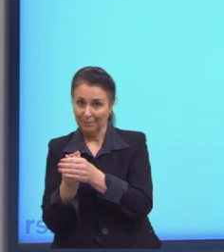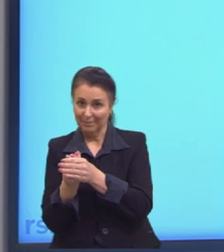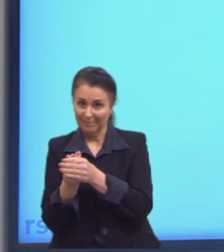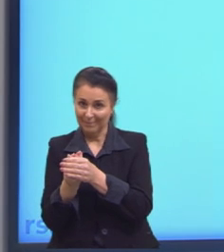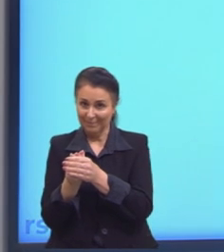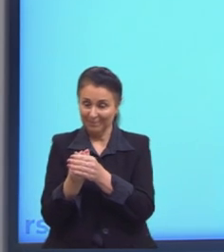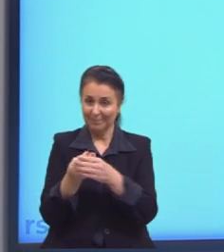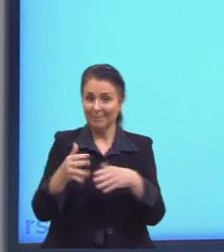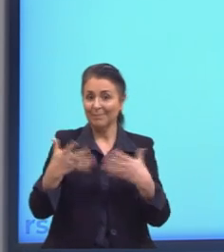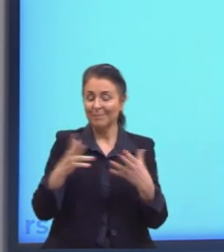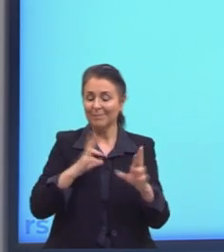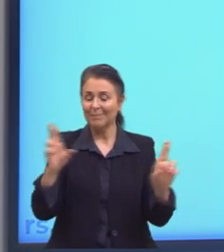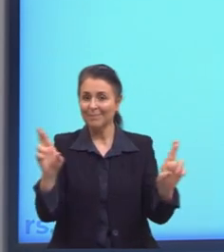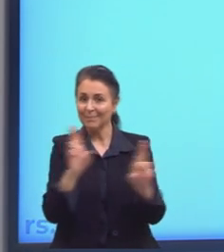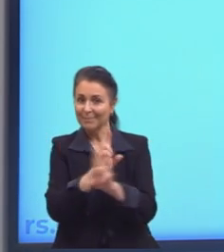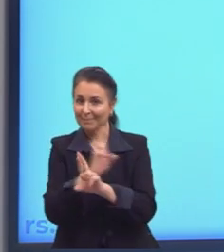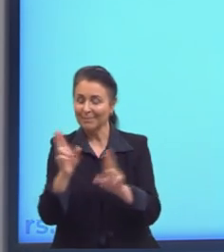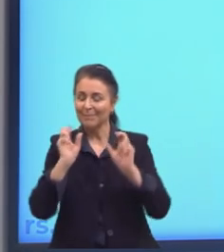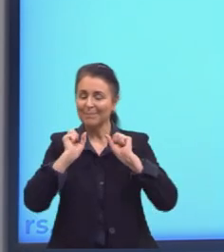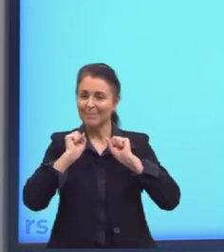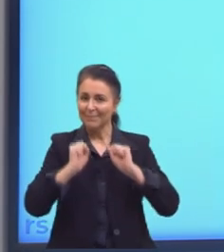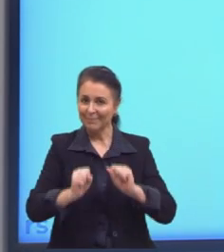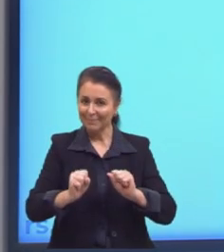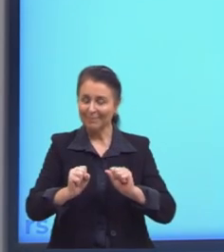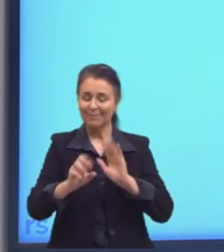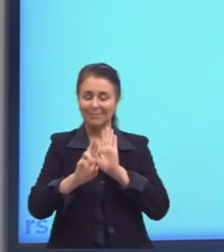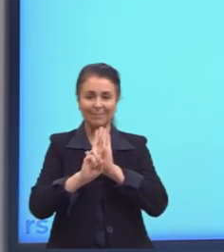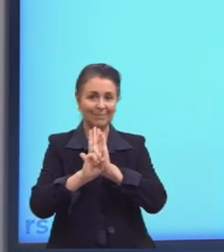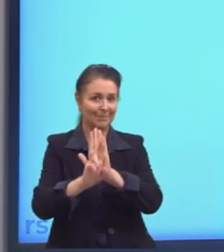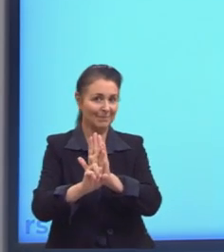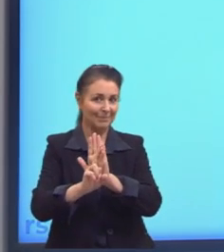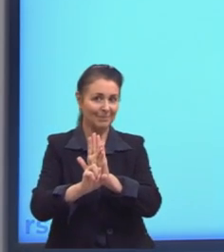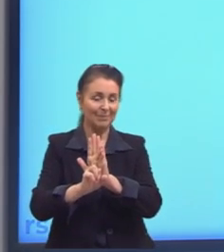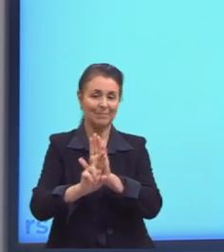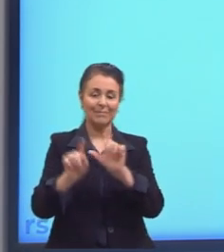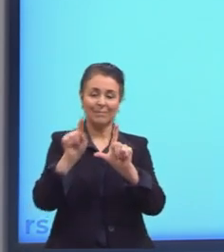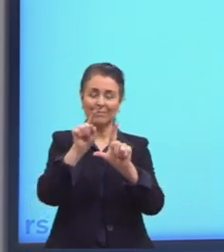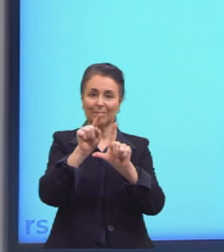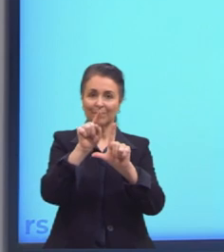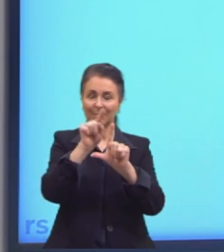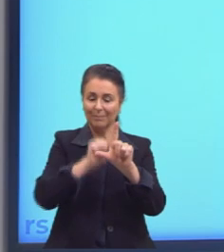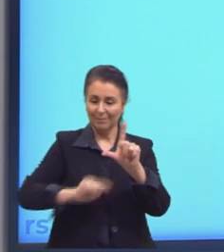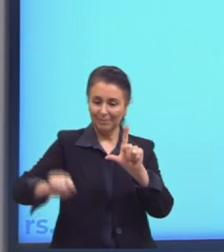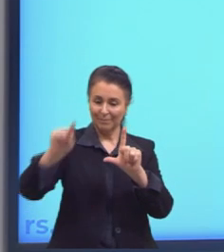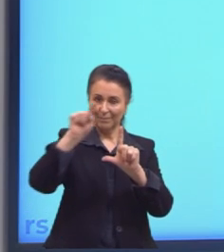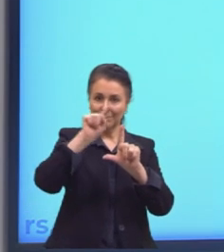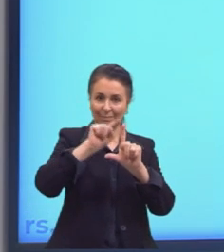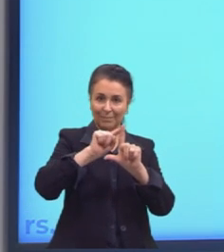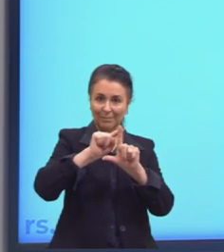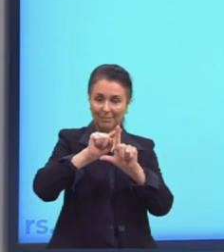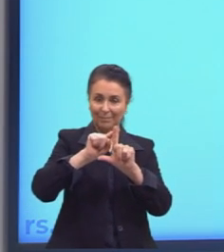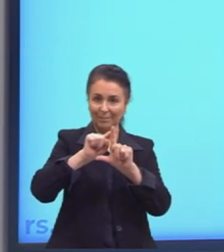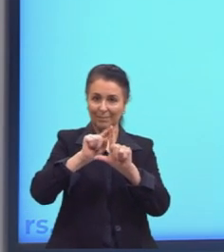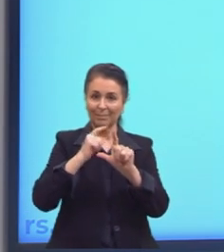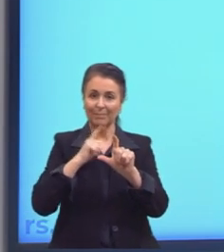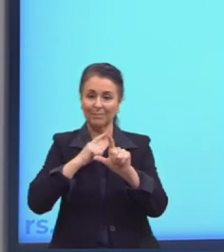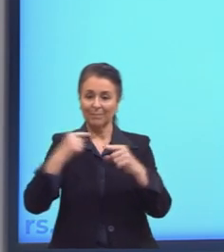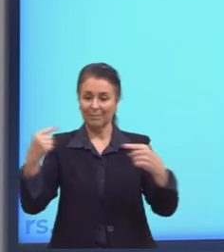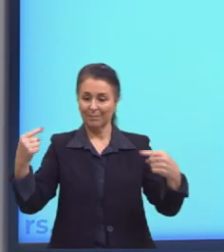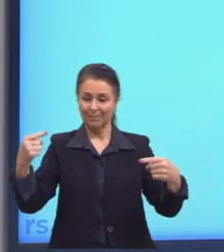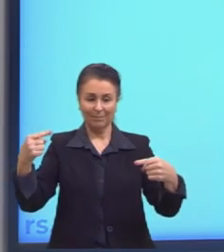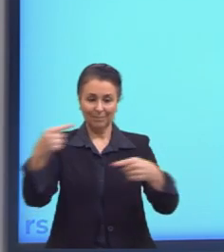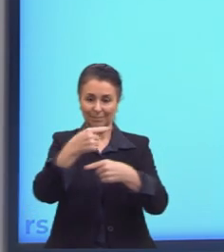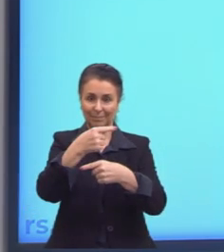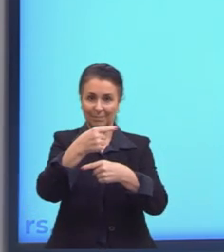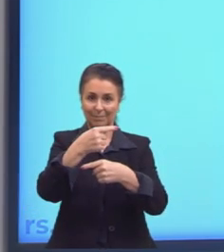Então, aqui, uma relação, ela pode ser representada por um diagrama de flechas. onde as flechas unem o